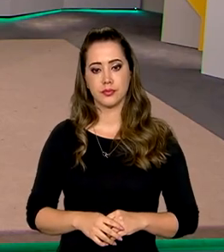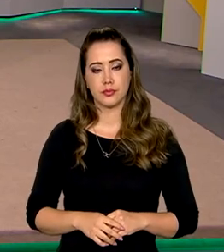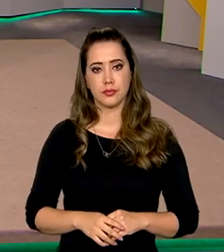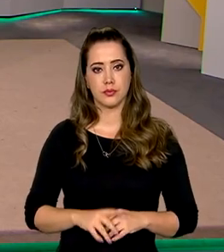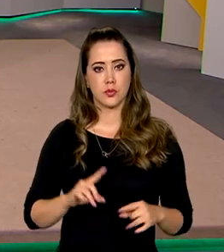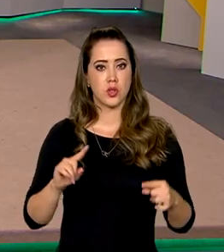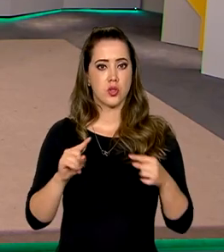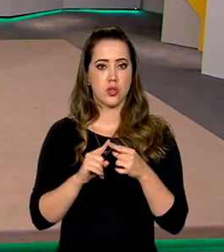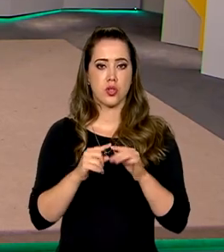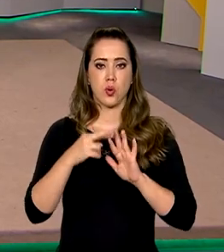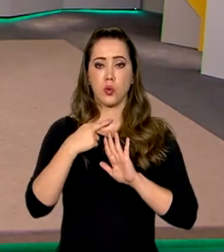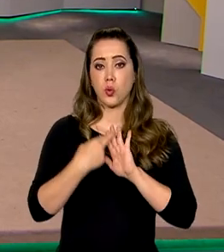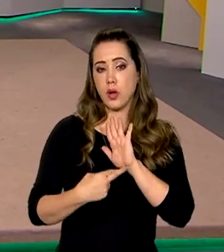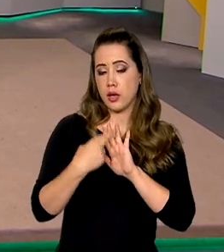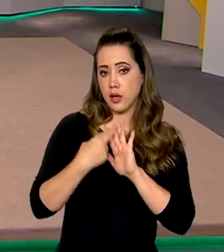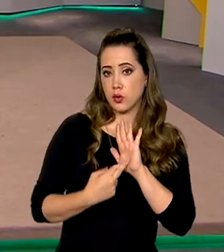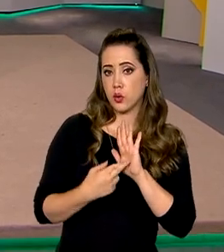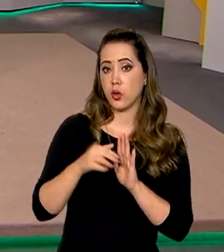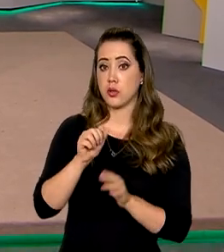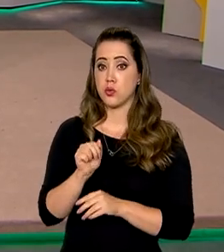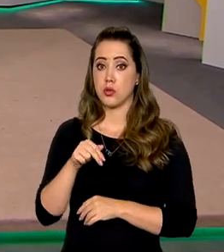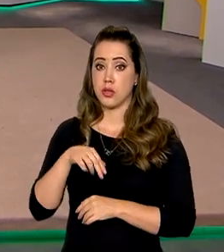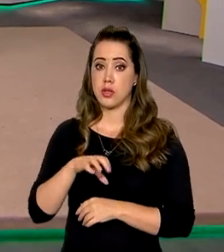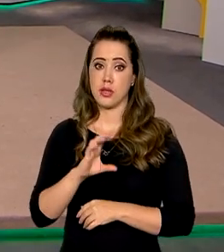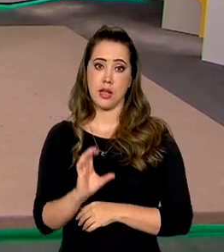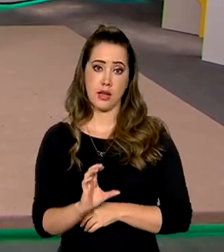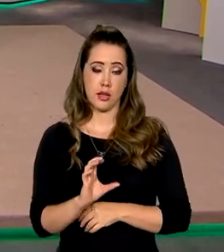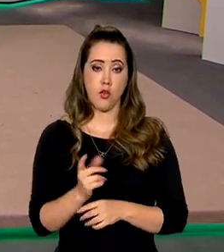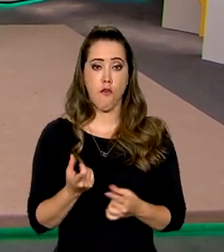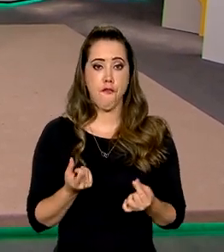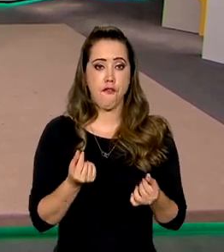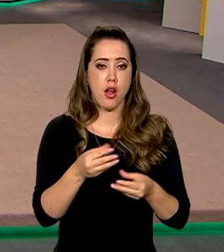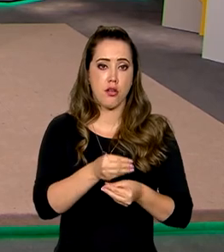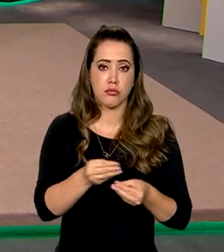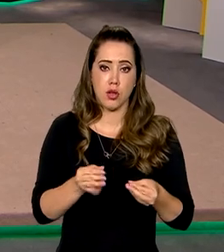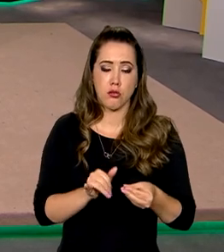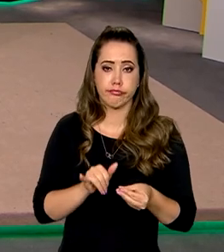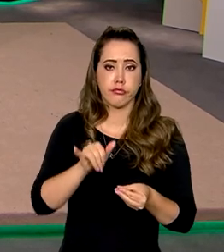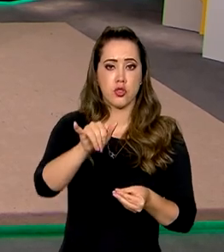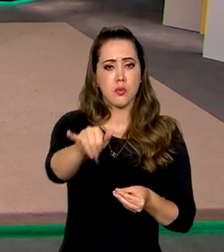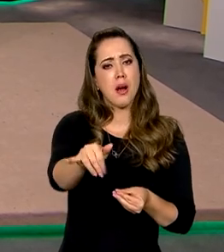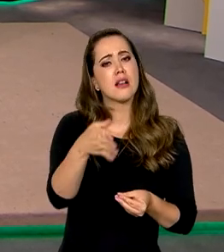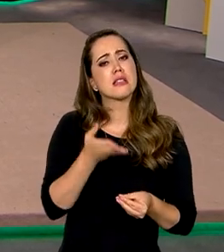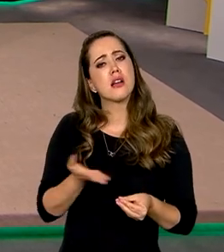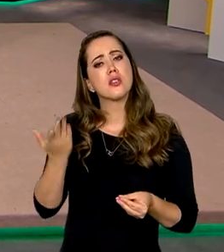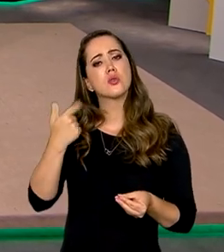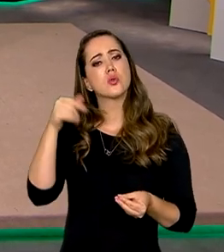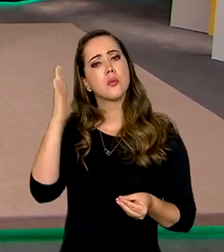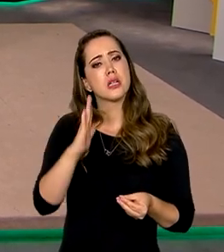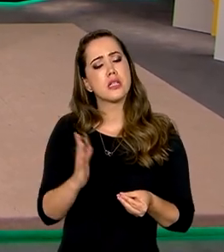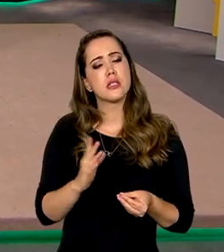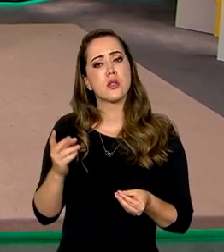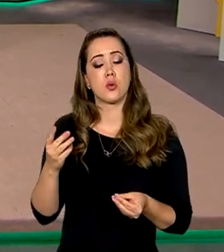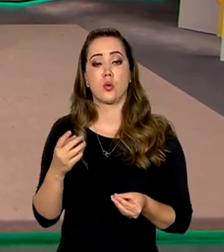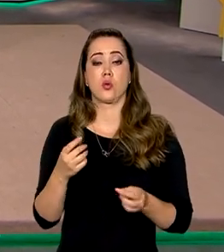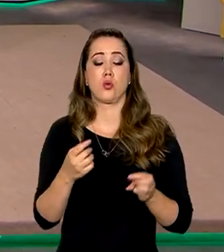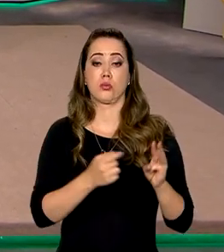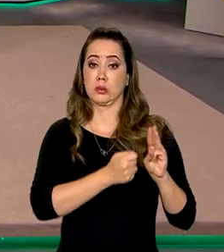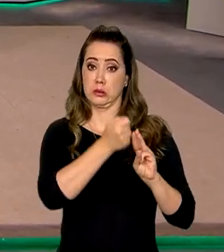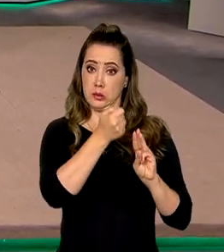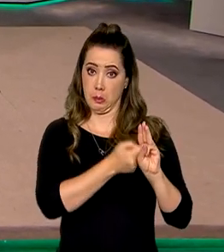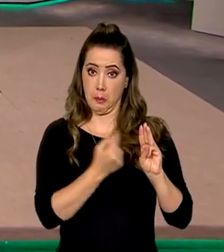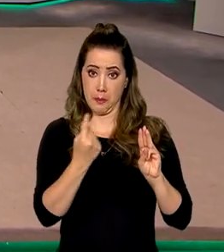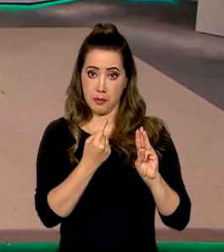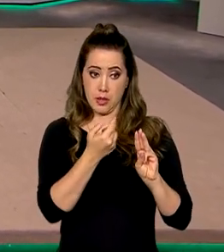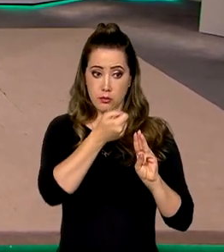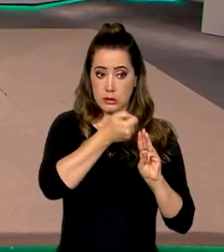Segundo o relatório da Agência Nacional de Aviação Civil, ANAC, os preços das passagens aéreas no Brasil no primeiro trimestre